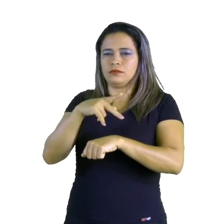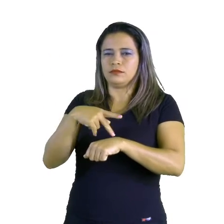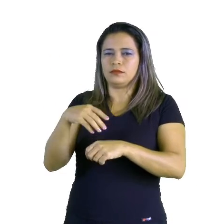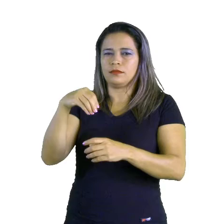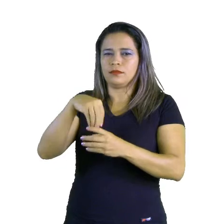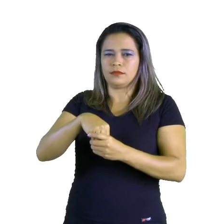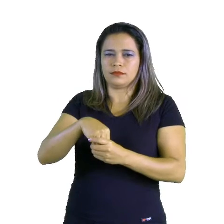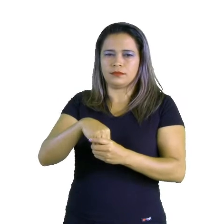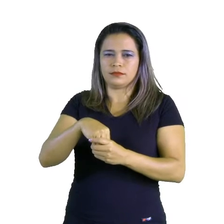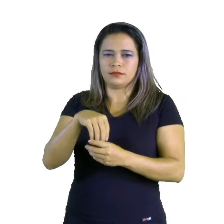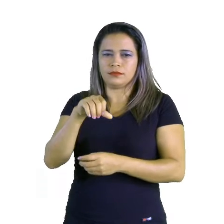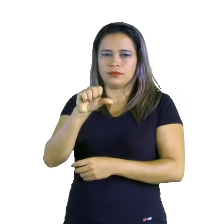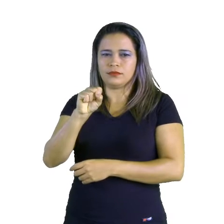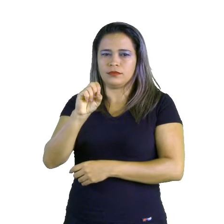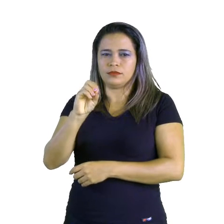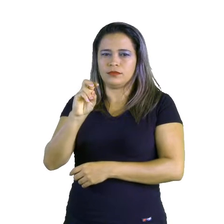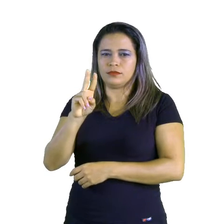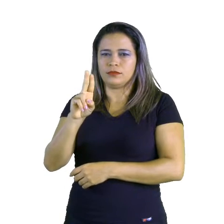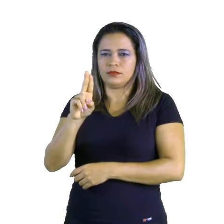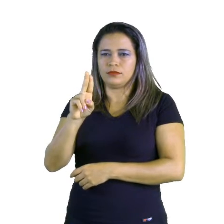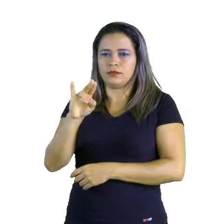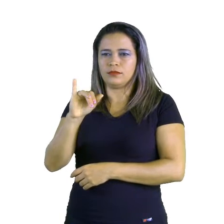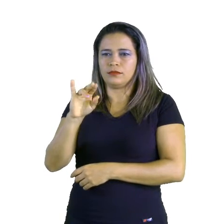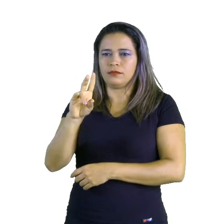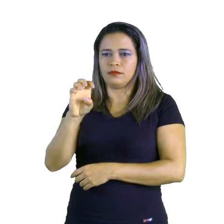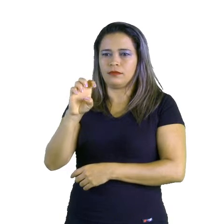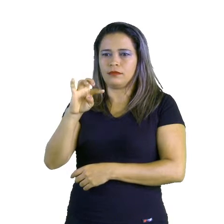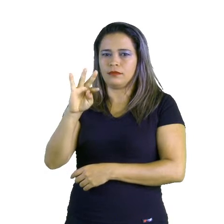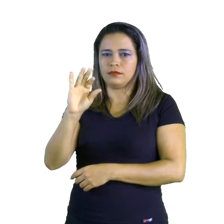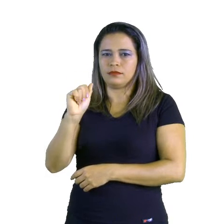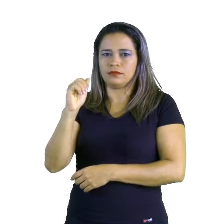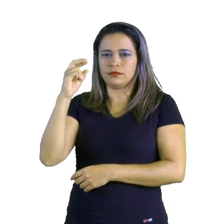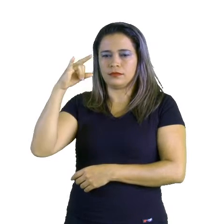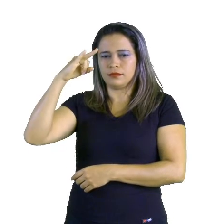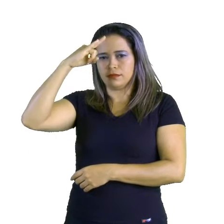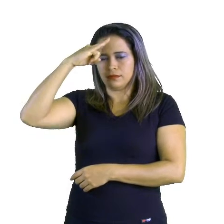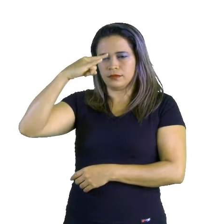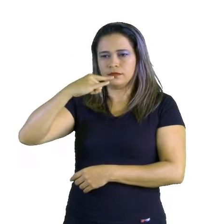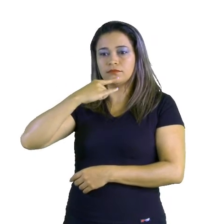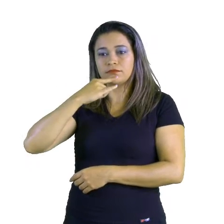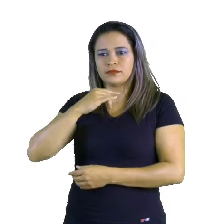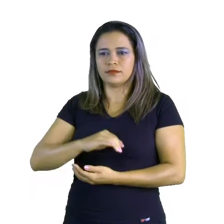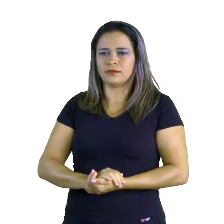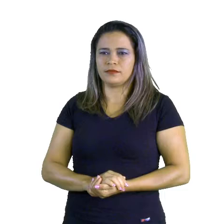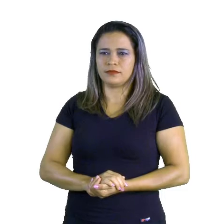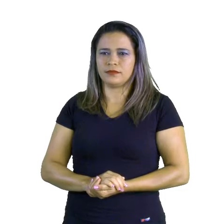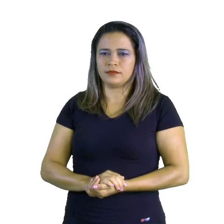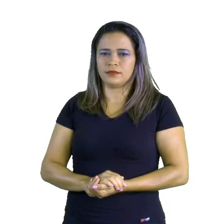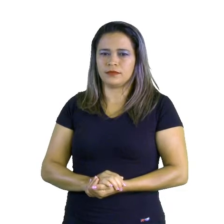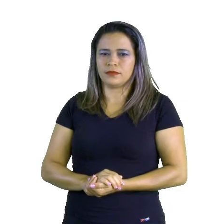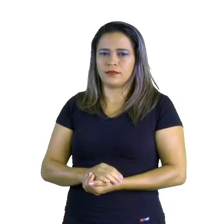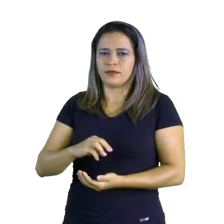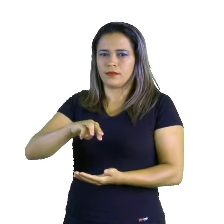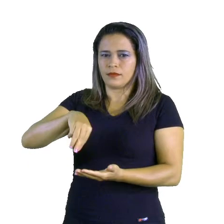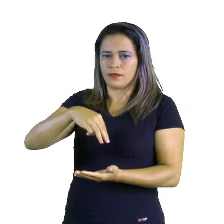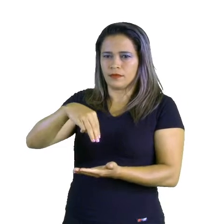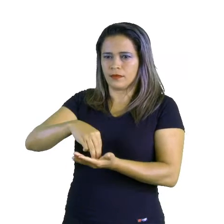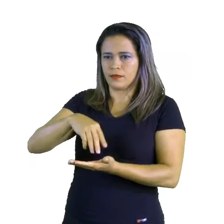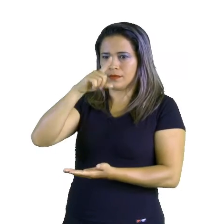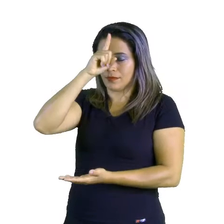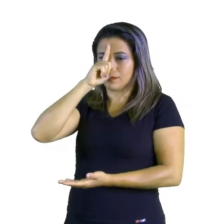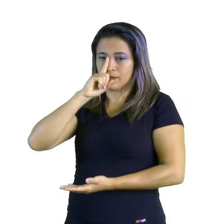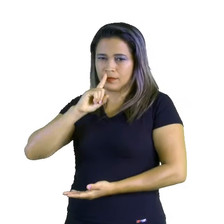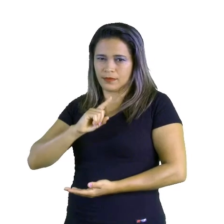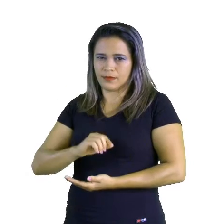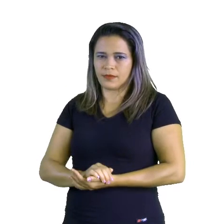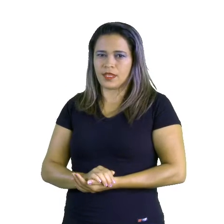Soviética, que é o caso do Cazaquistão. Na parte amarela, o Oriente Médio, que em geral é composto por países que